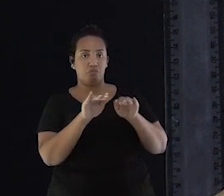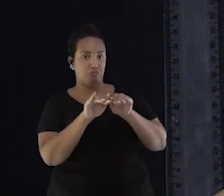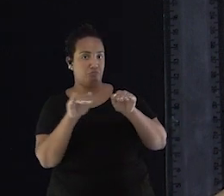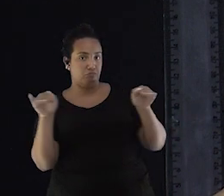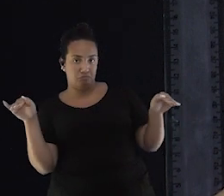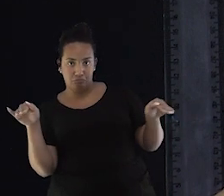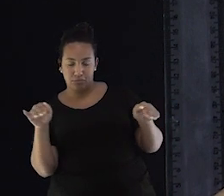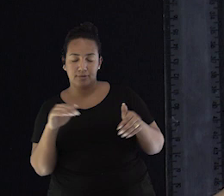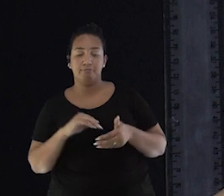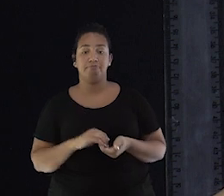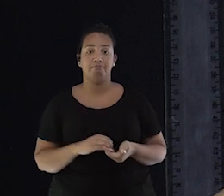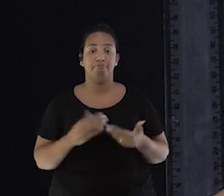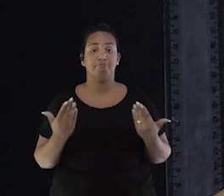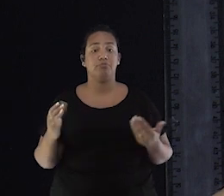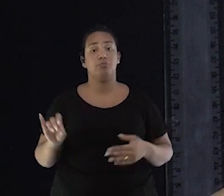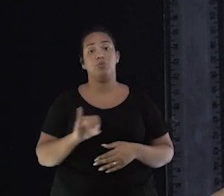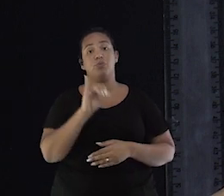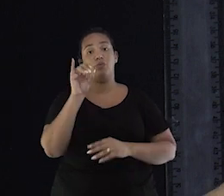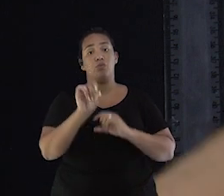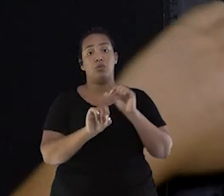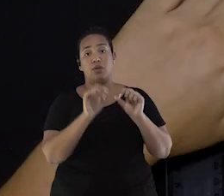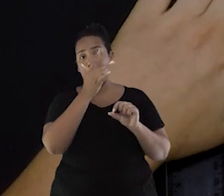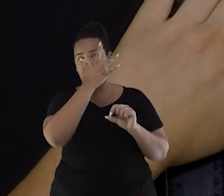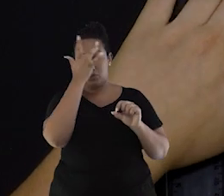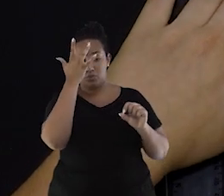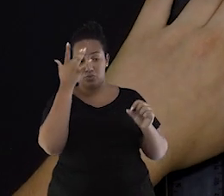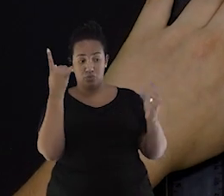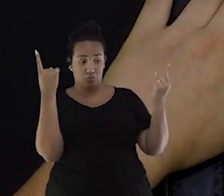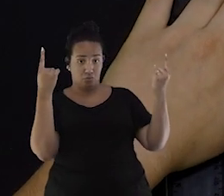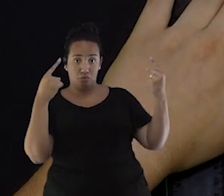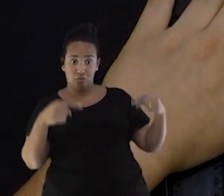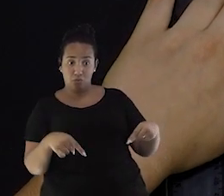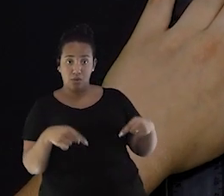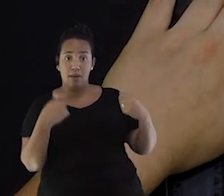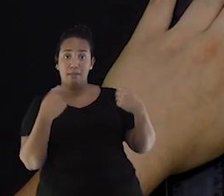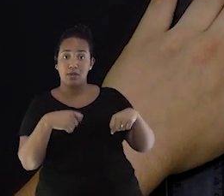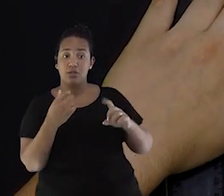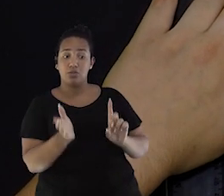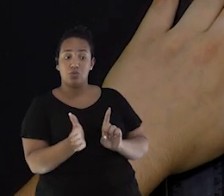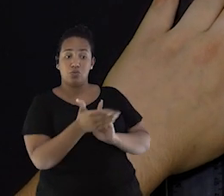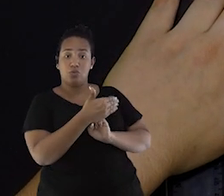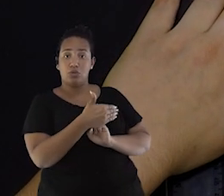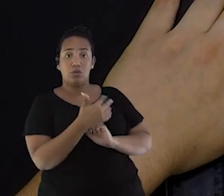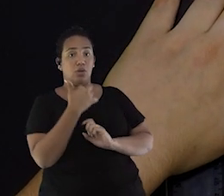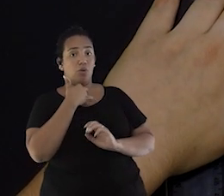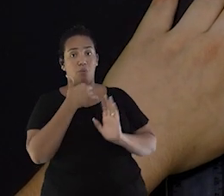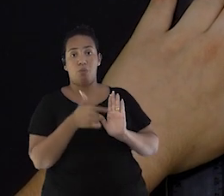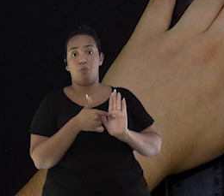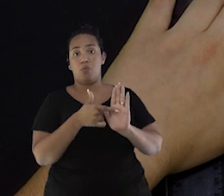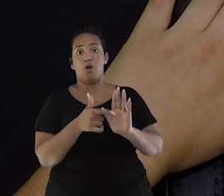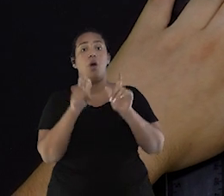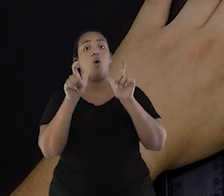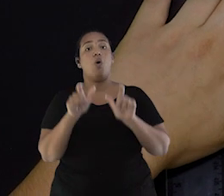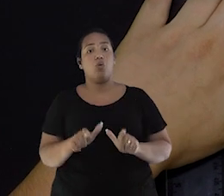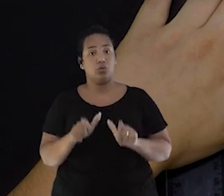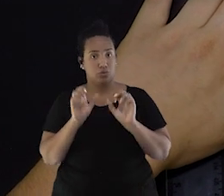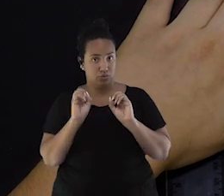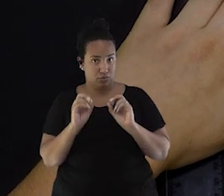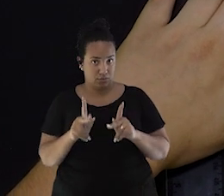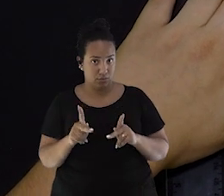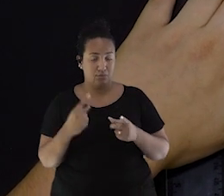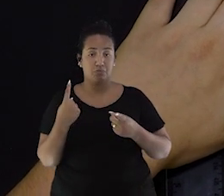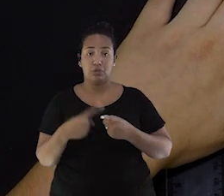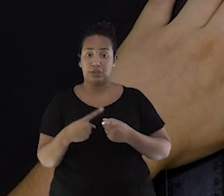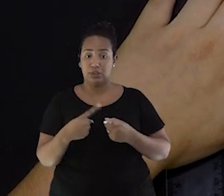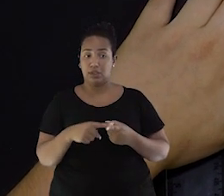Ah, e é importante que o seu oponente não saiba onde você está marcando os seus navios, ok? Porque é isso que ele precisa